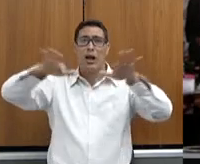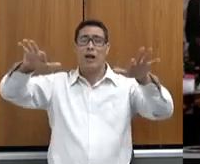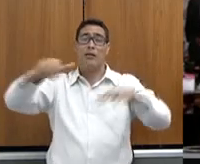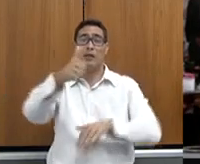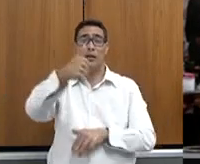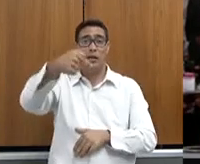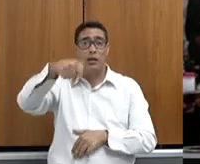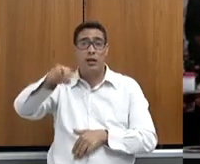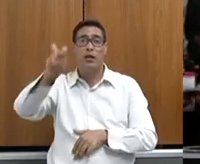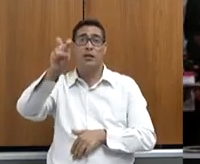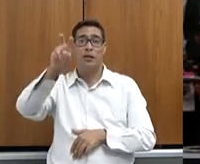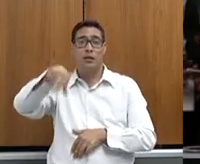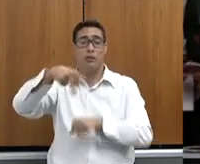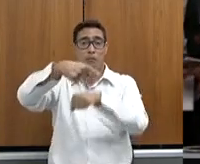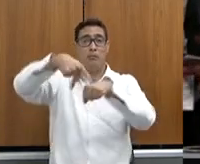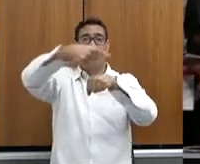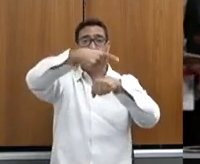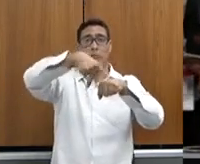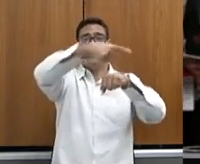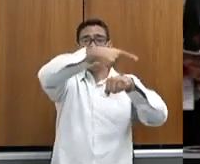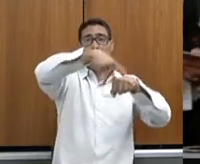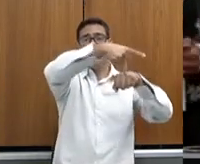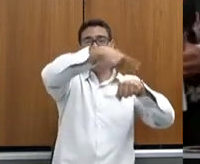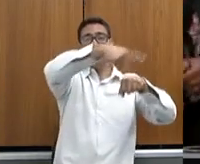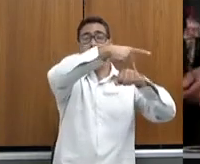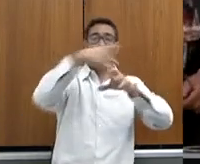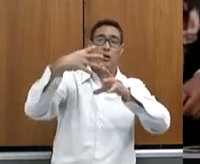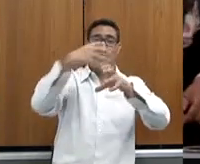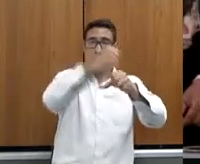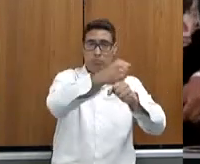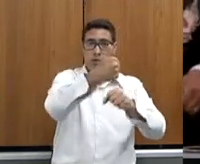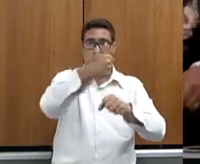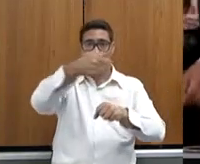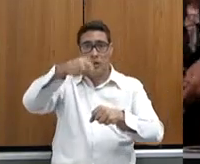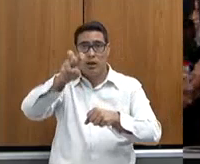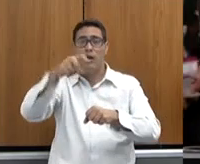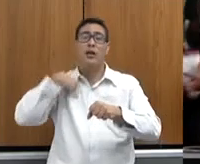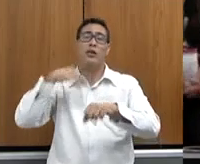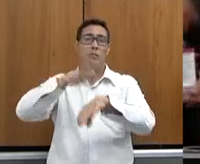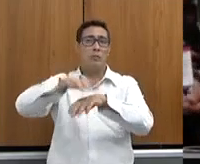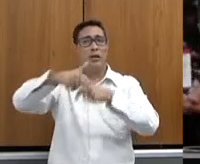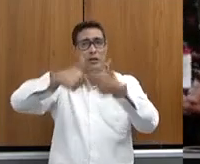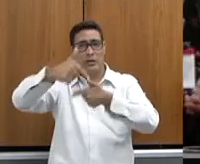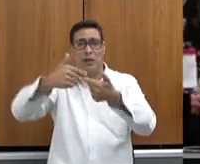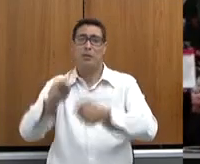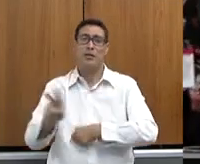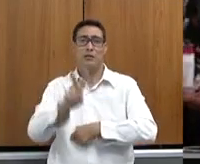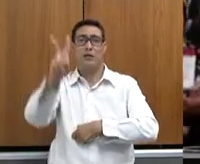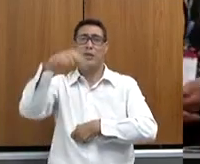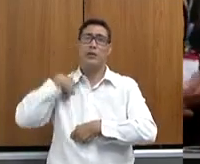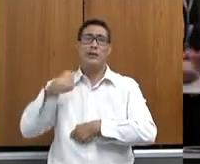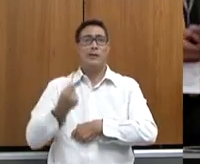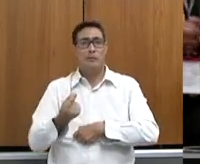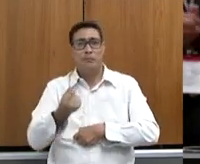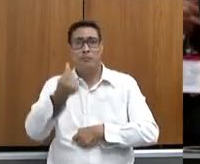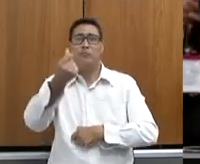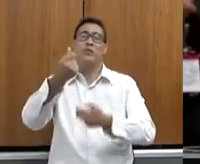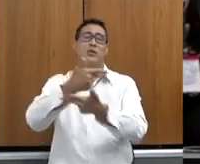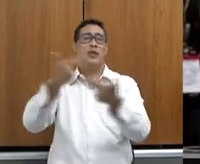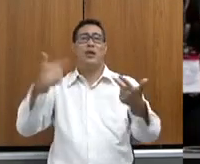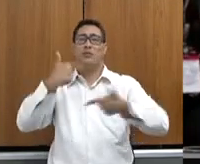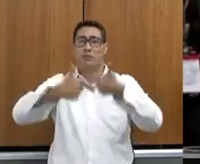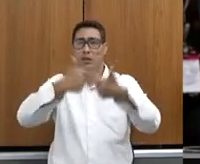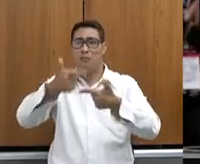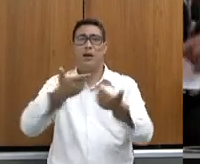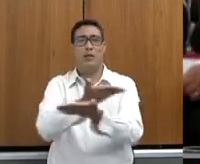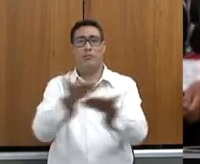países e isso realmente agrega valor, traz renda, gera emprego e divisas para o Brasil e para Minas Gerais. Então,